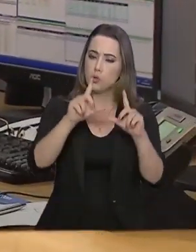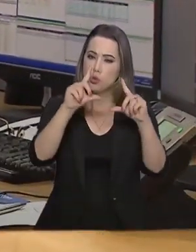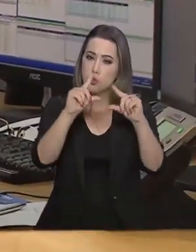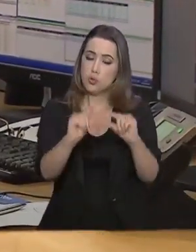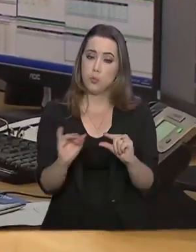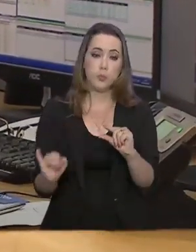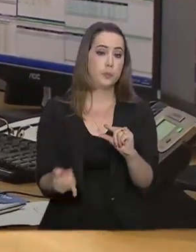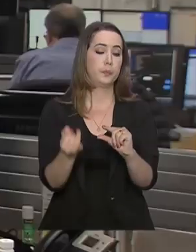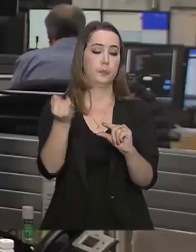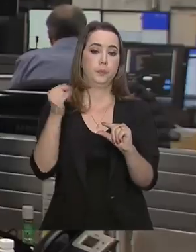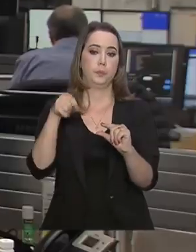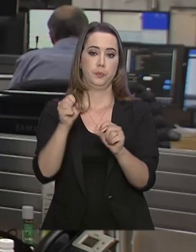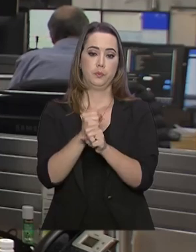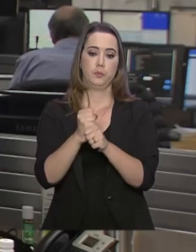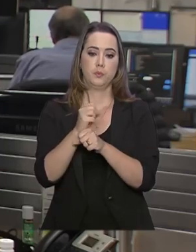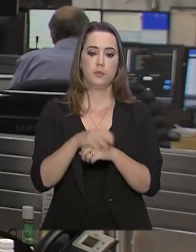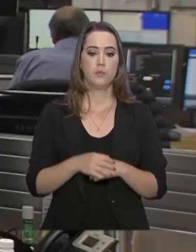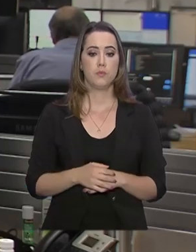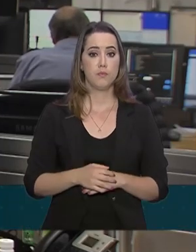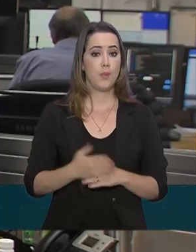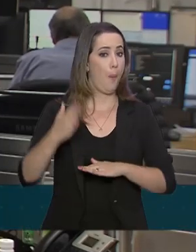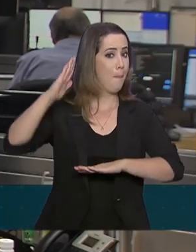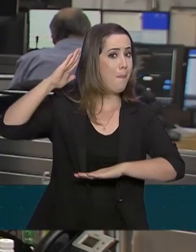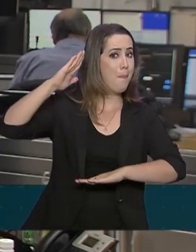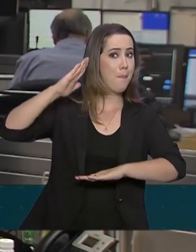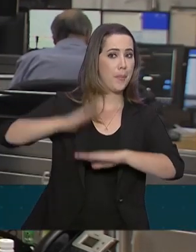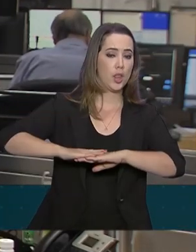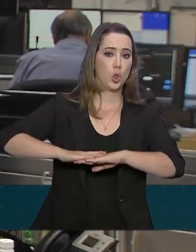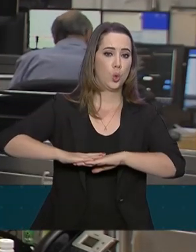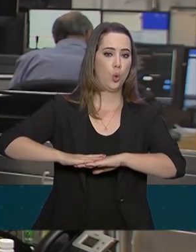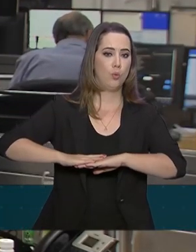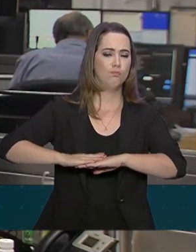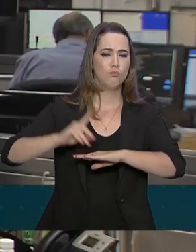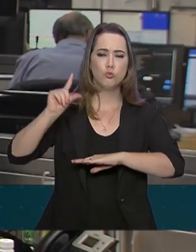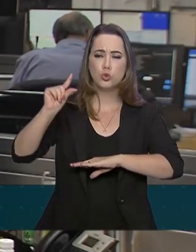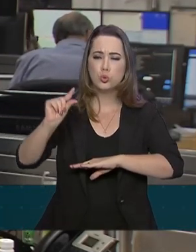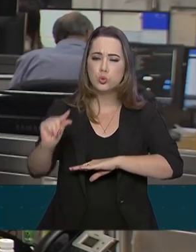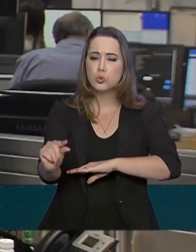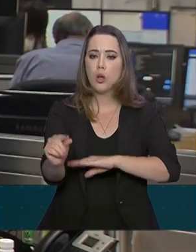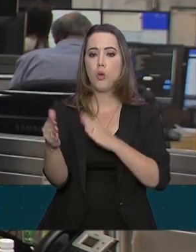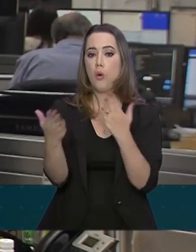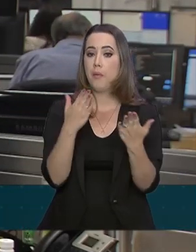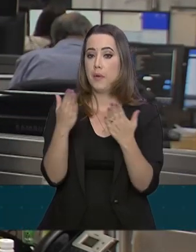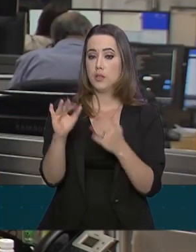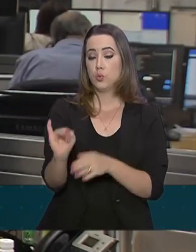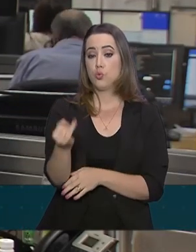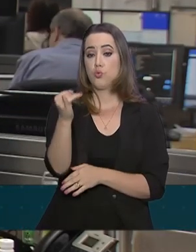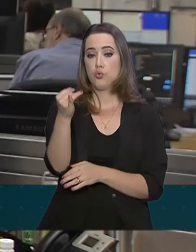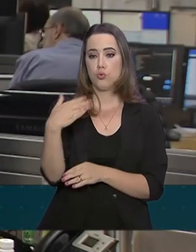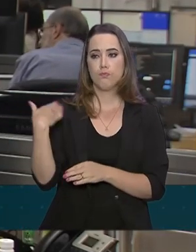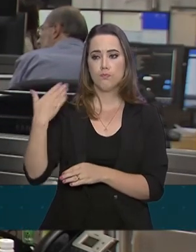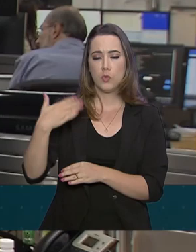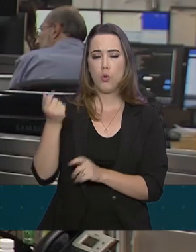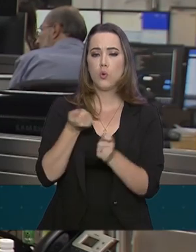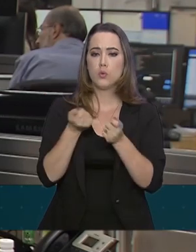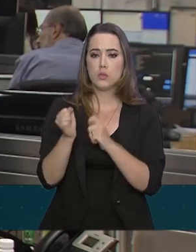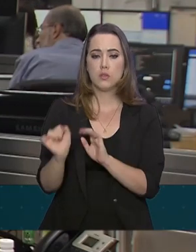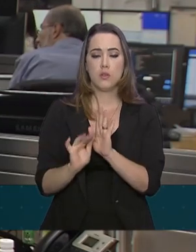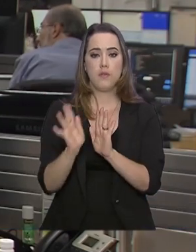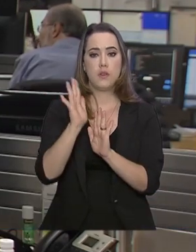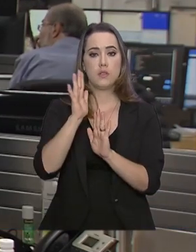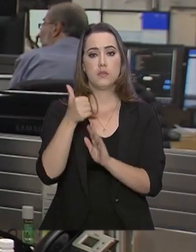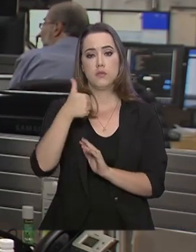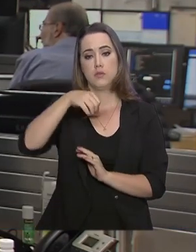a taxa básica de juros. Esse é menor patamar da taxa básica de juros desde que ela começou a ser utilizada como instrumento de controle da inflação em